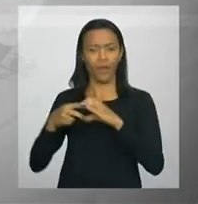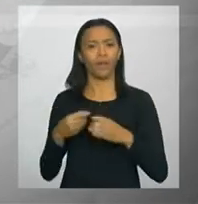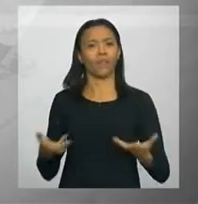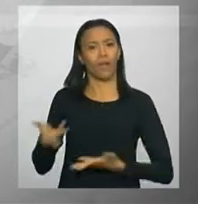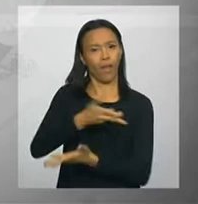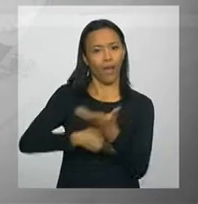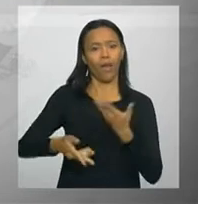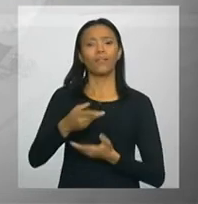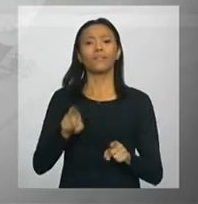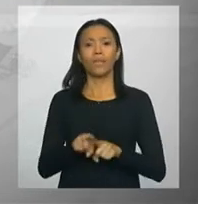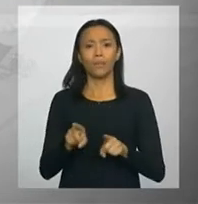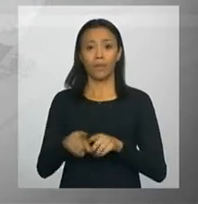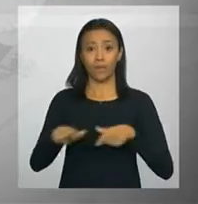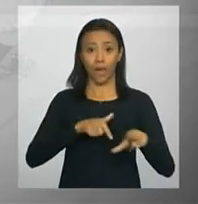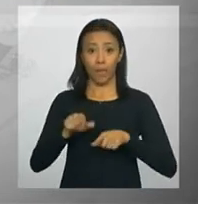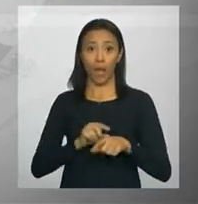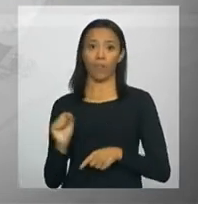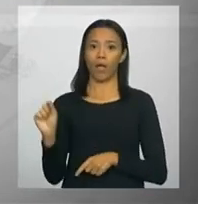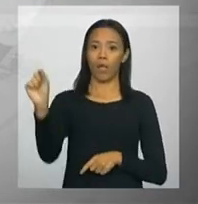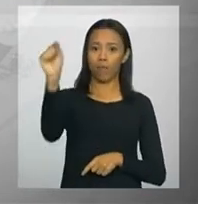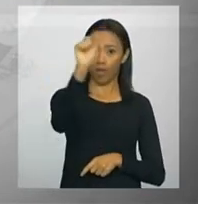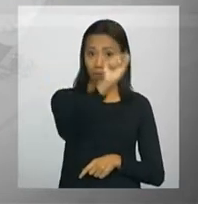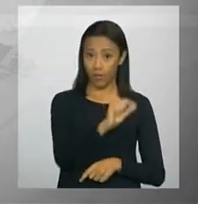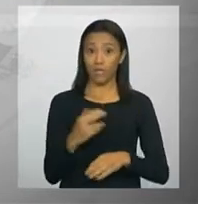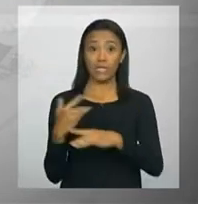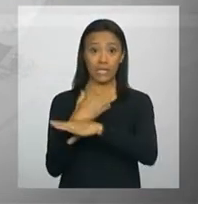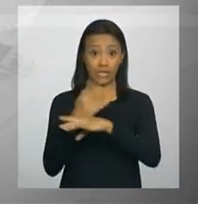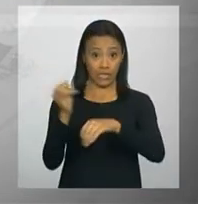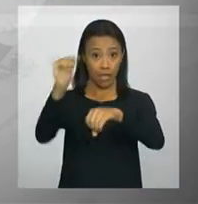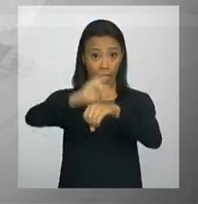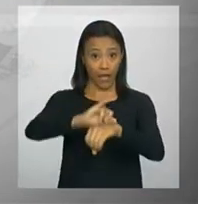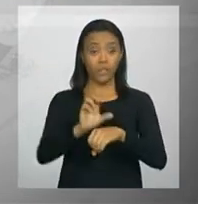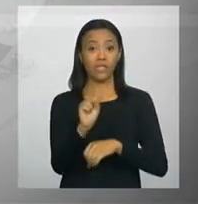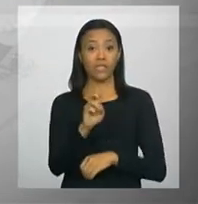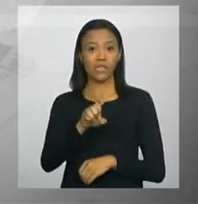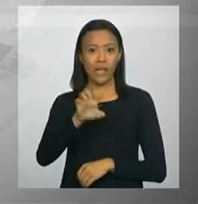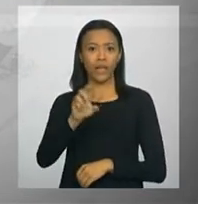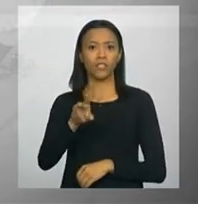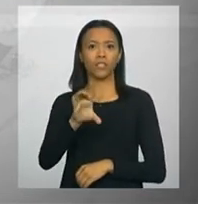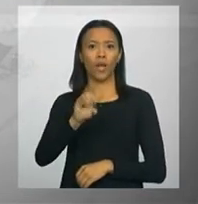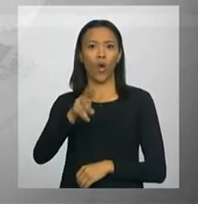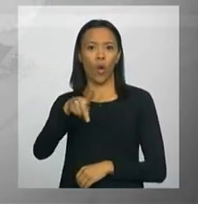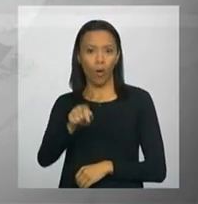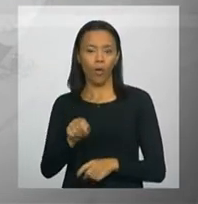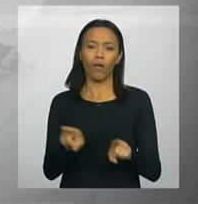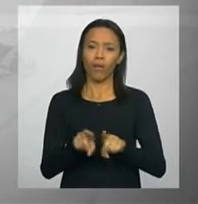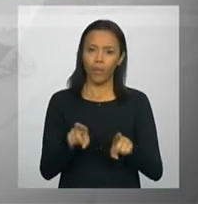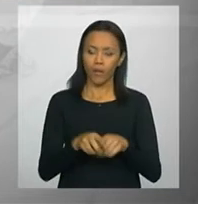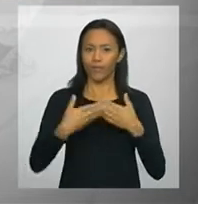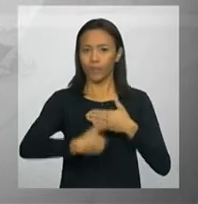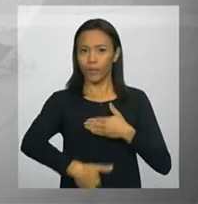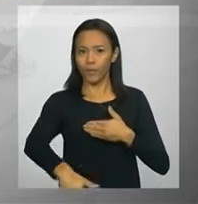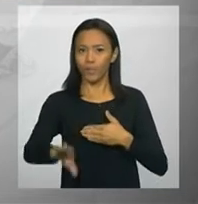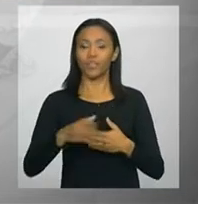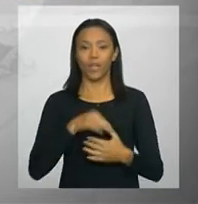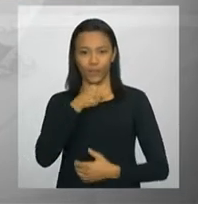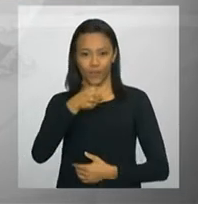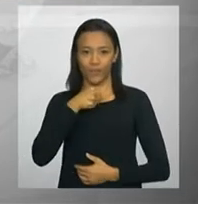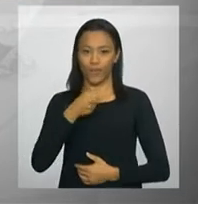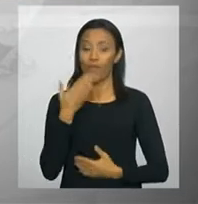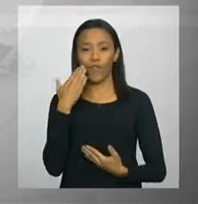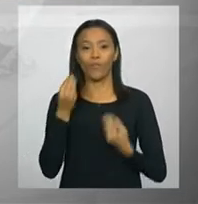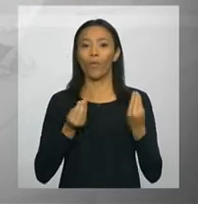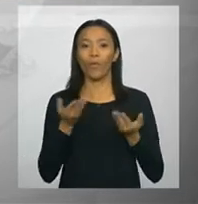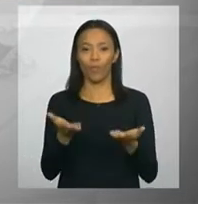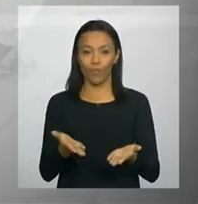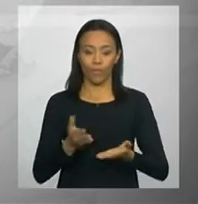os centros das outras cidades-sede da Copa das Confederações. Durante a inauguração, a presidenta Dilma Rousseff falou com jornalistas. Veja